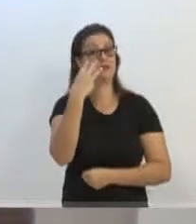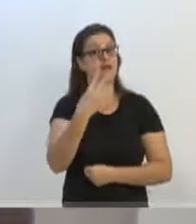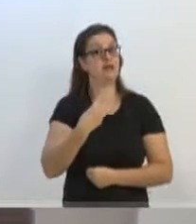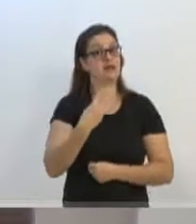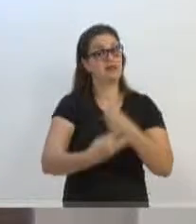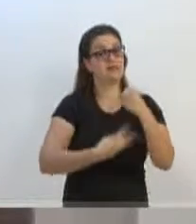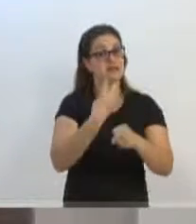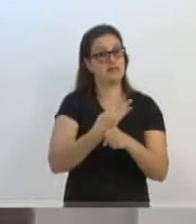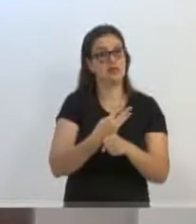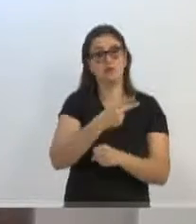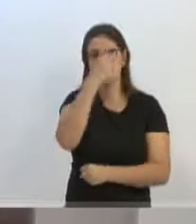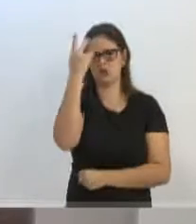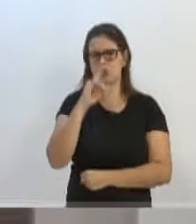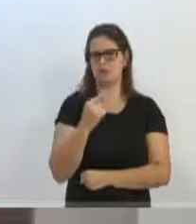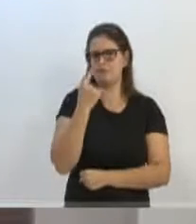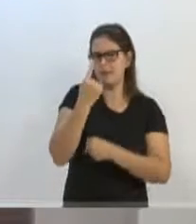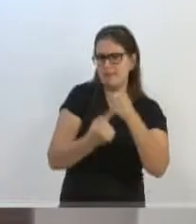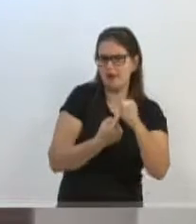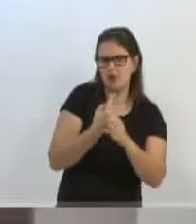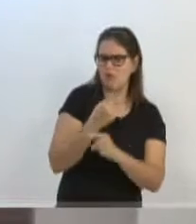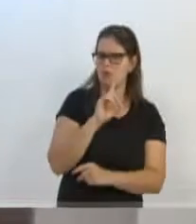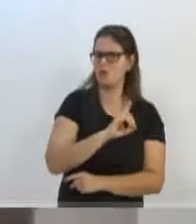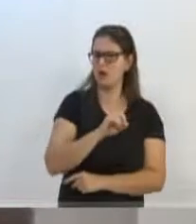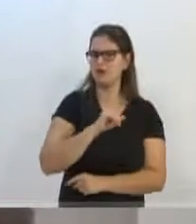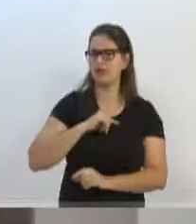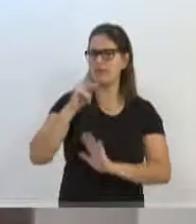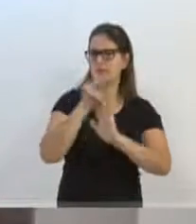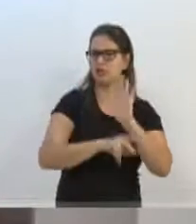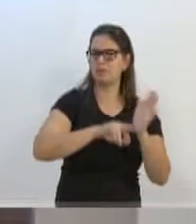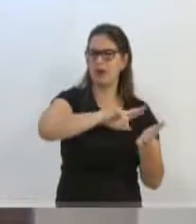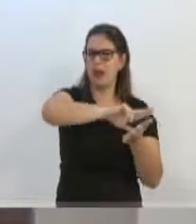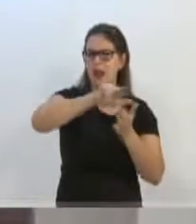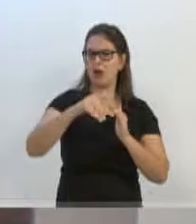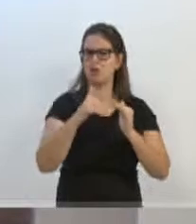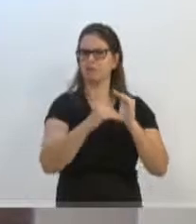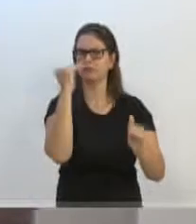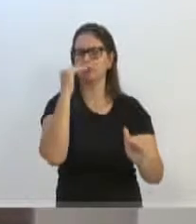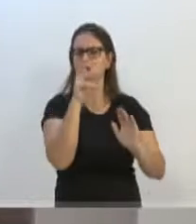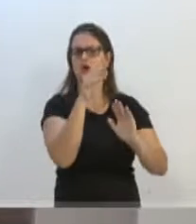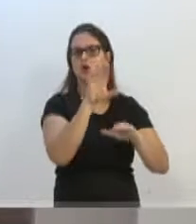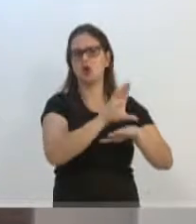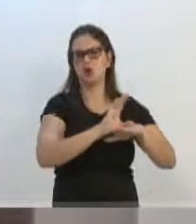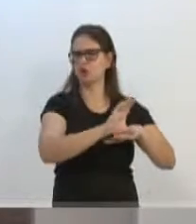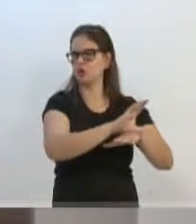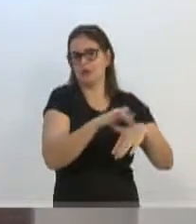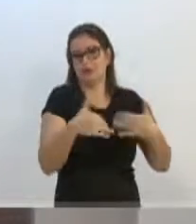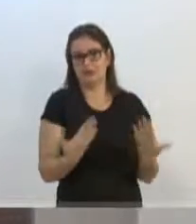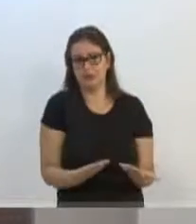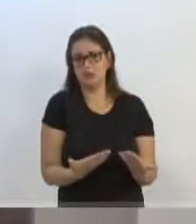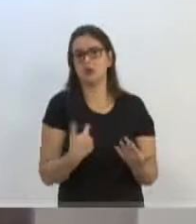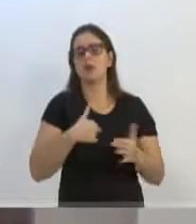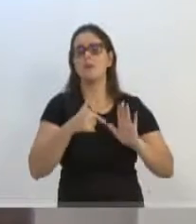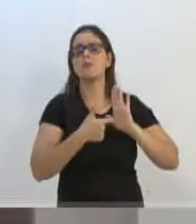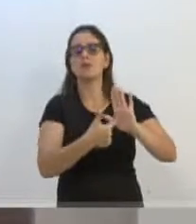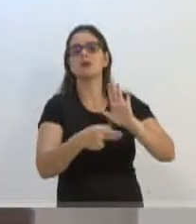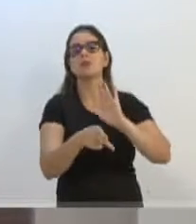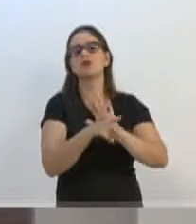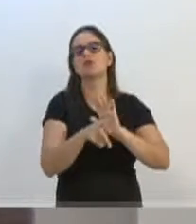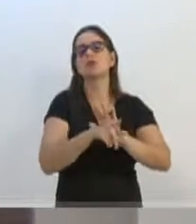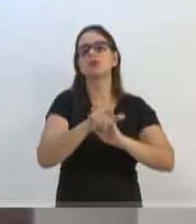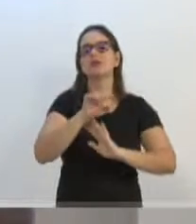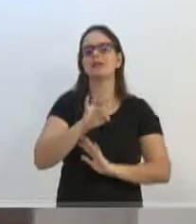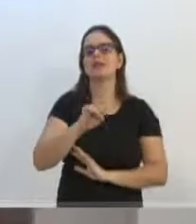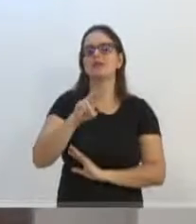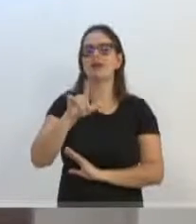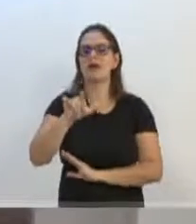e tem gente que não está no primeiro mandato, com uma quantidade muito grande de projetos inconstitucionais, eu quero mostrar aqui para a TV Legislativa, porque hoje o jornal fez, a